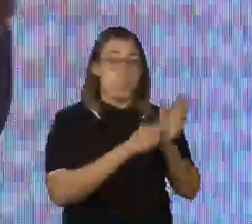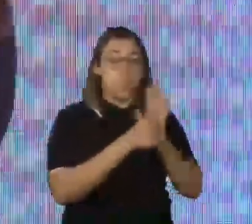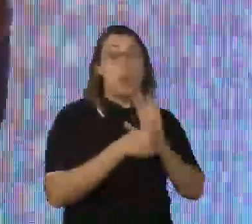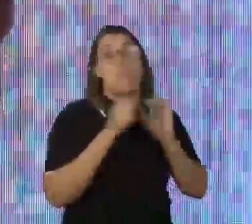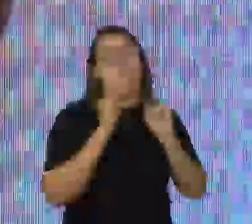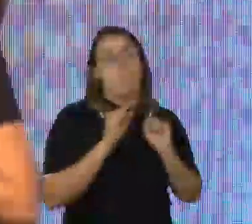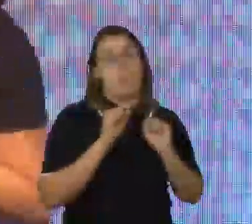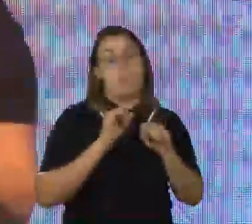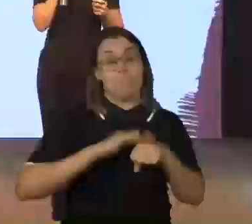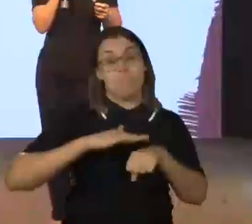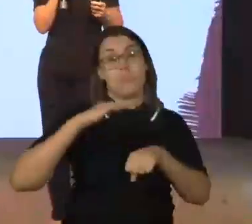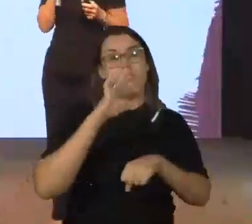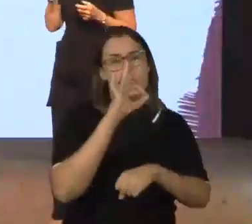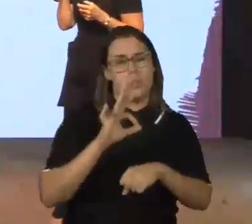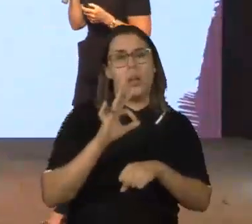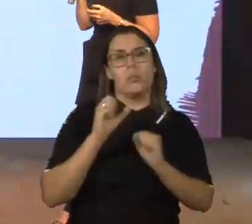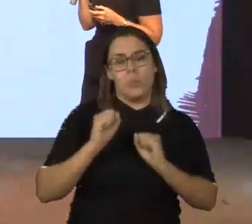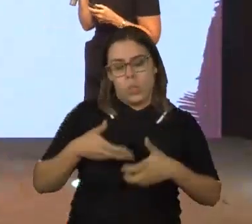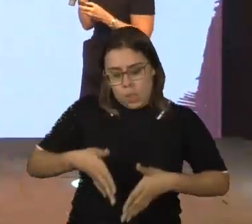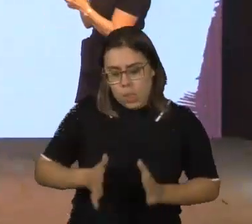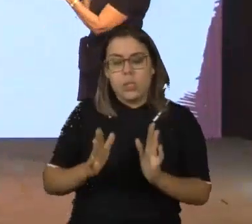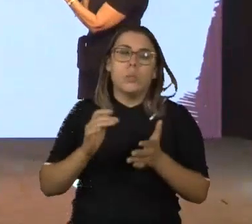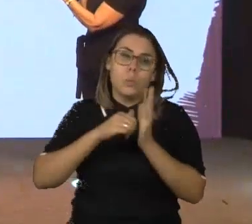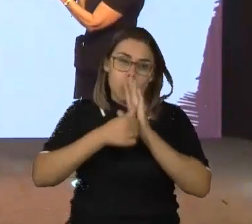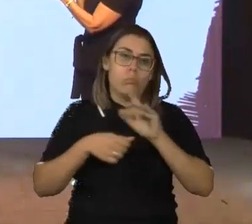que é essa questão hereditária.